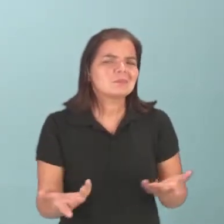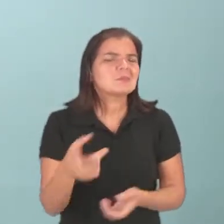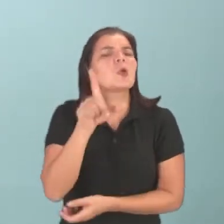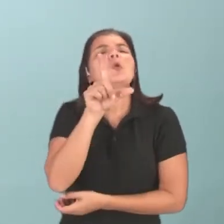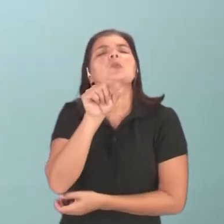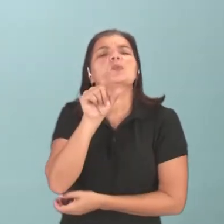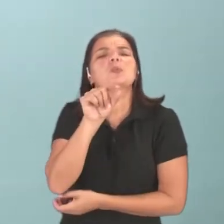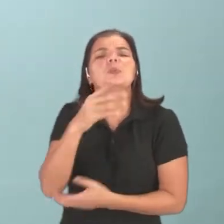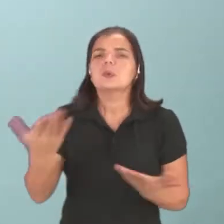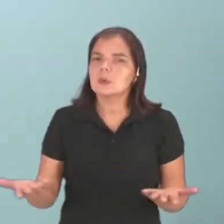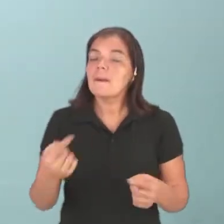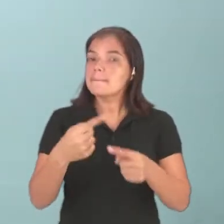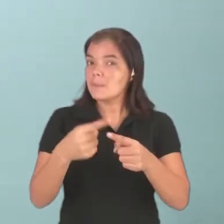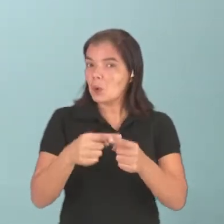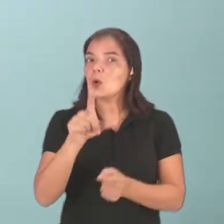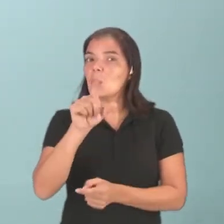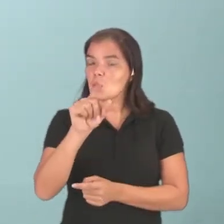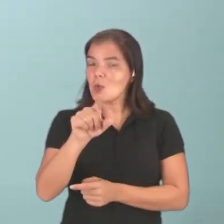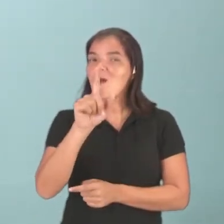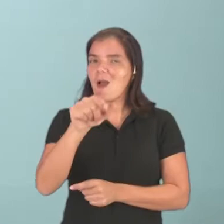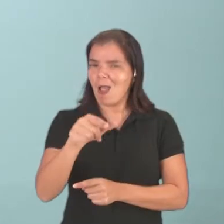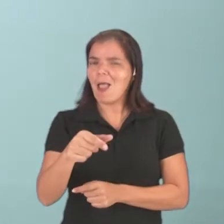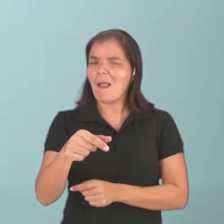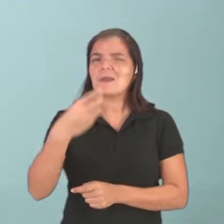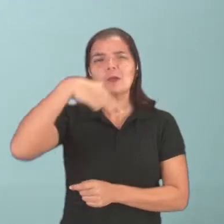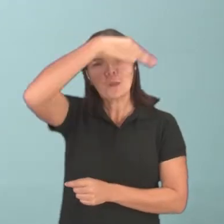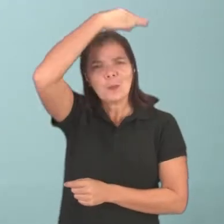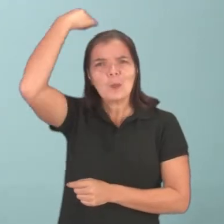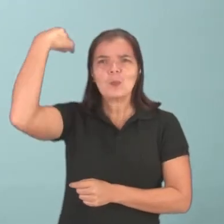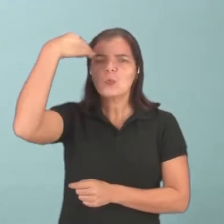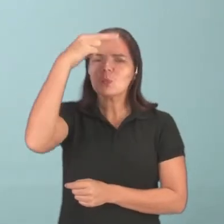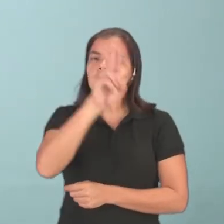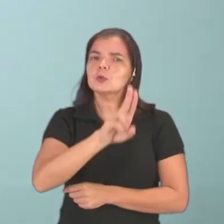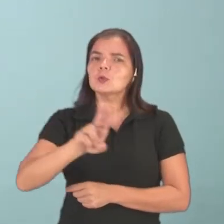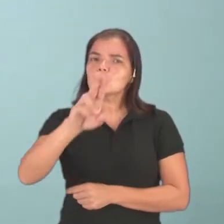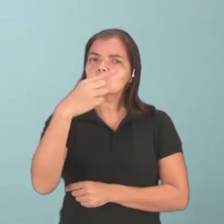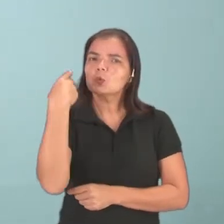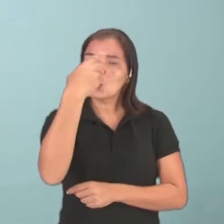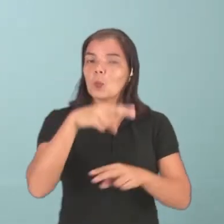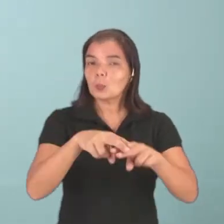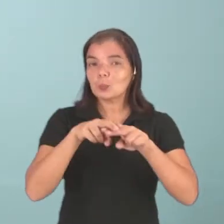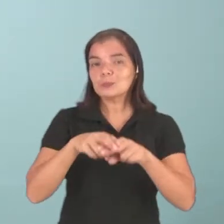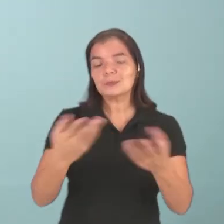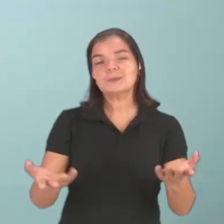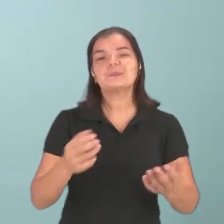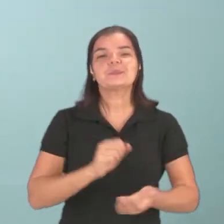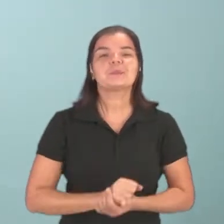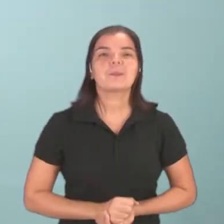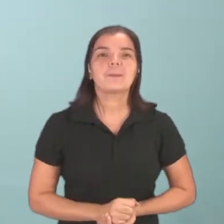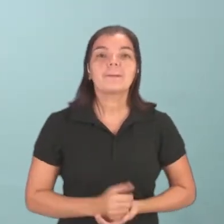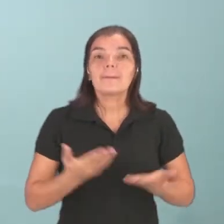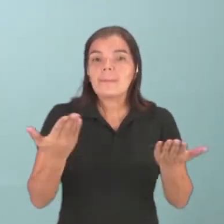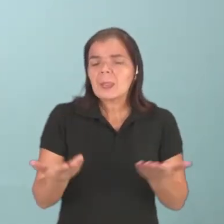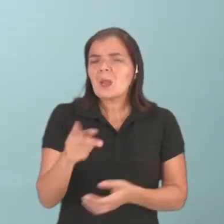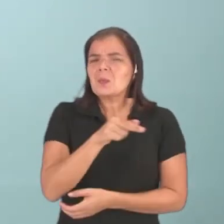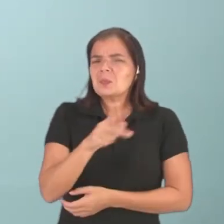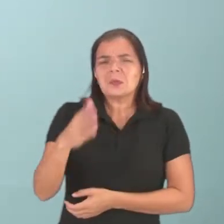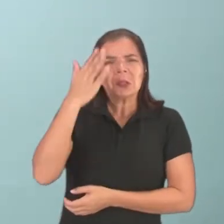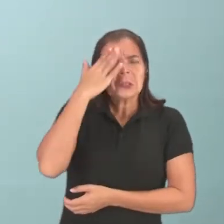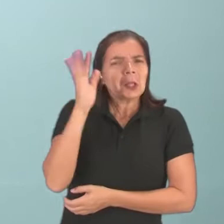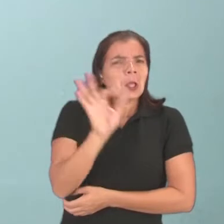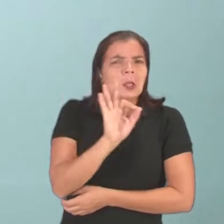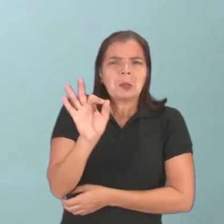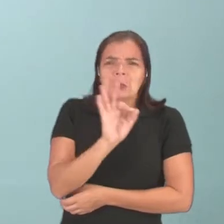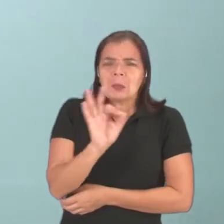logo o Chaves? Bom, é porque o Chaves é uma série mexicana e que utiliza a língua espanhola, por isso eu coloquei ela aí, certo? Ah, professor, mas eu não